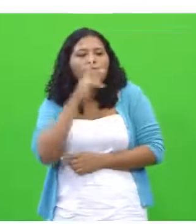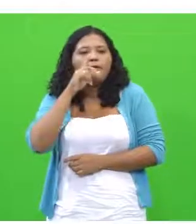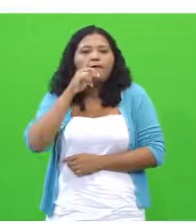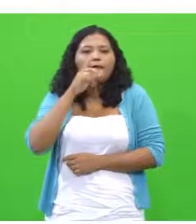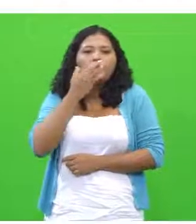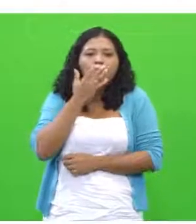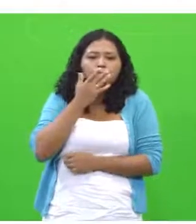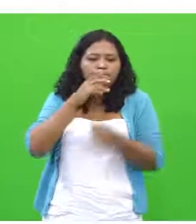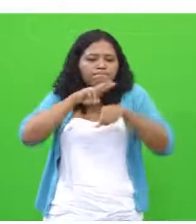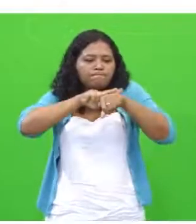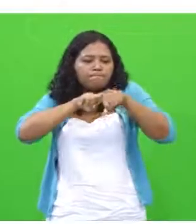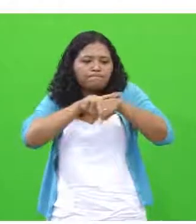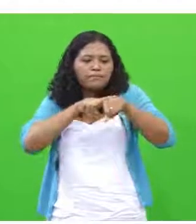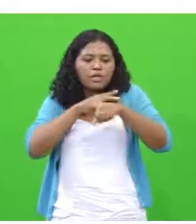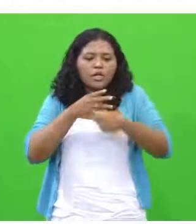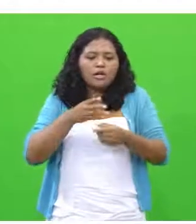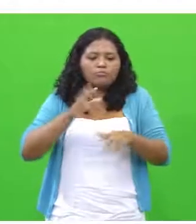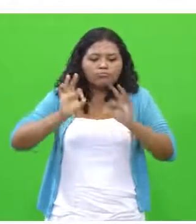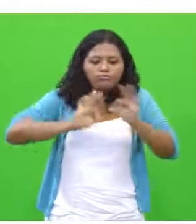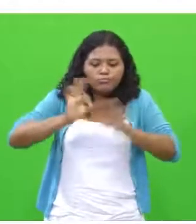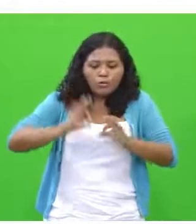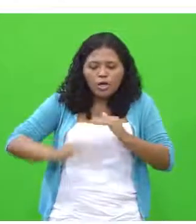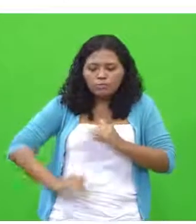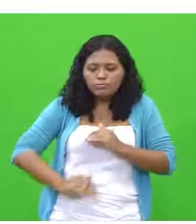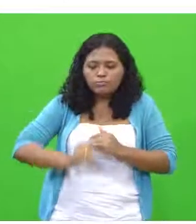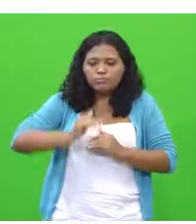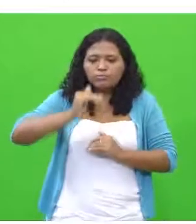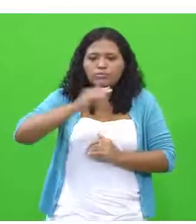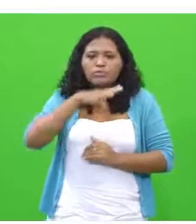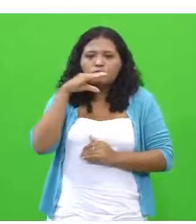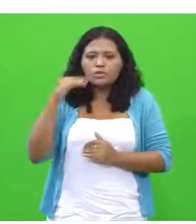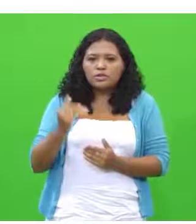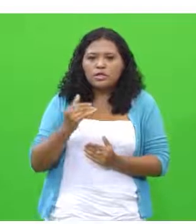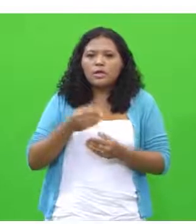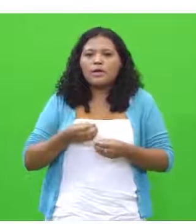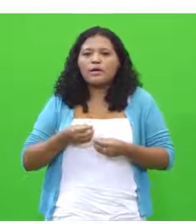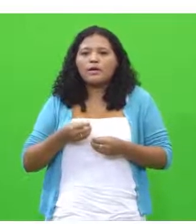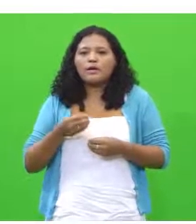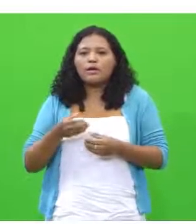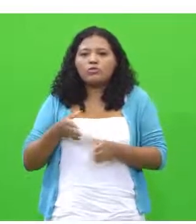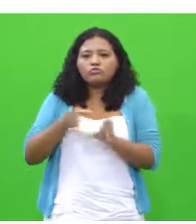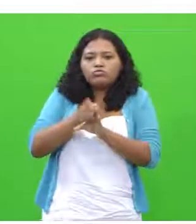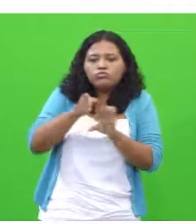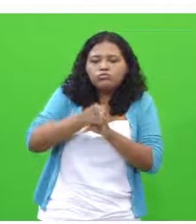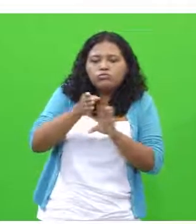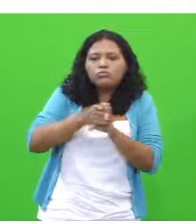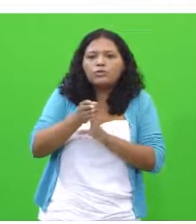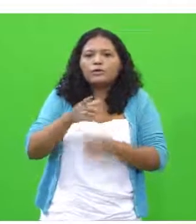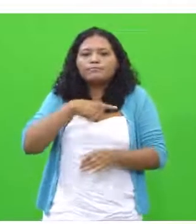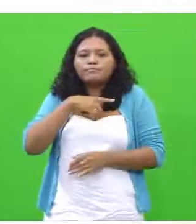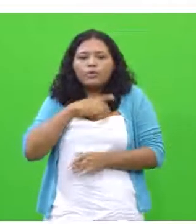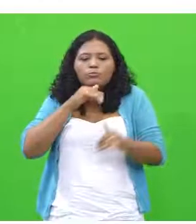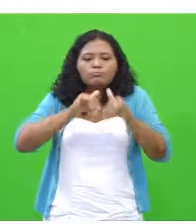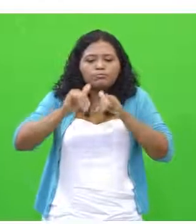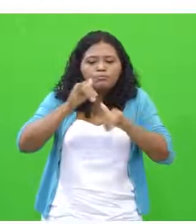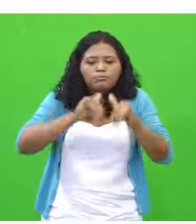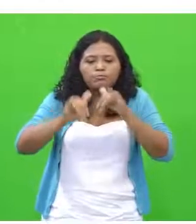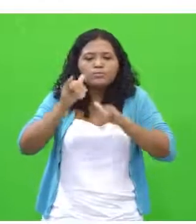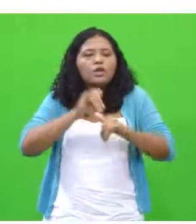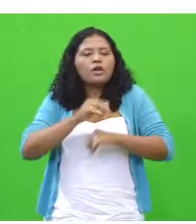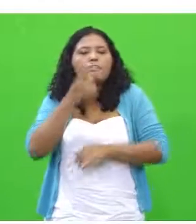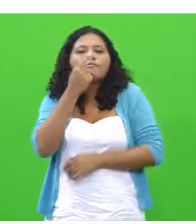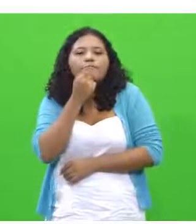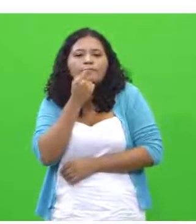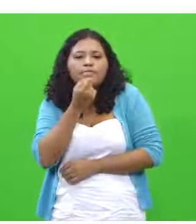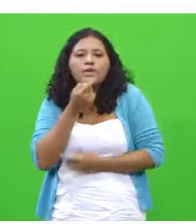preparação da criança desde pequena para que ela possa receber e entender essas informações. Em vermelho,